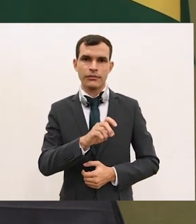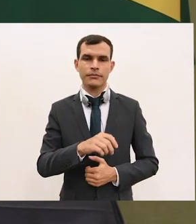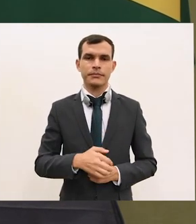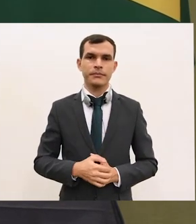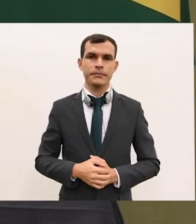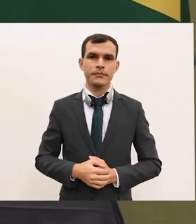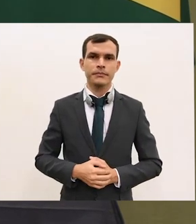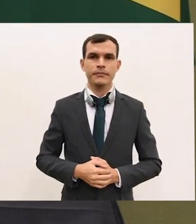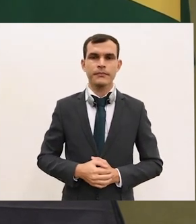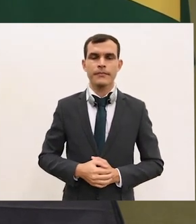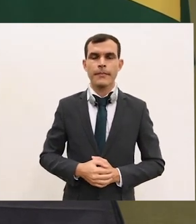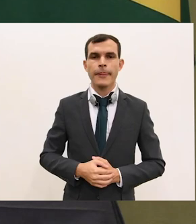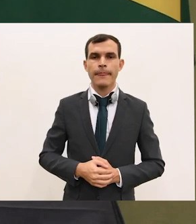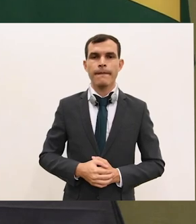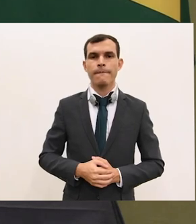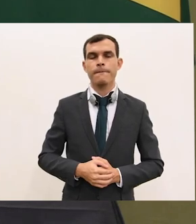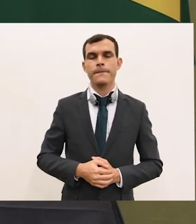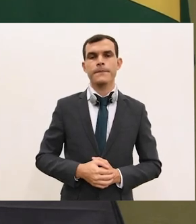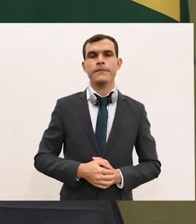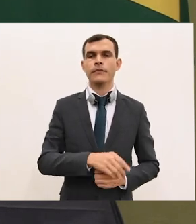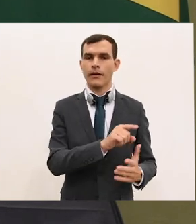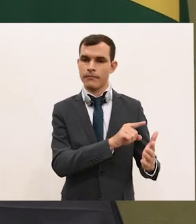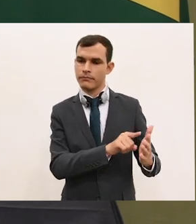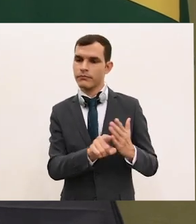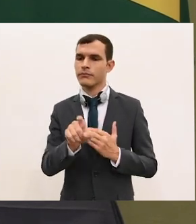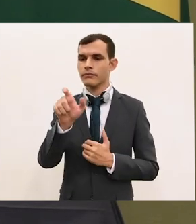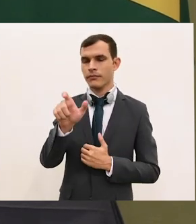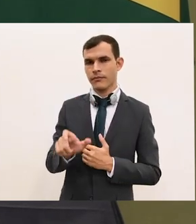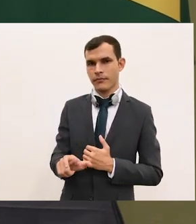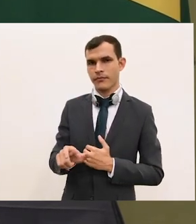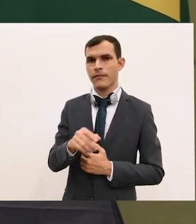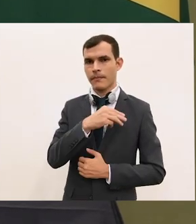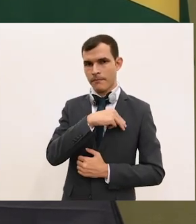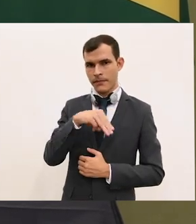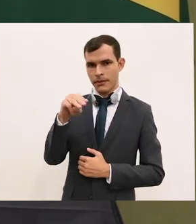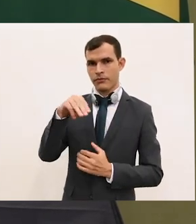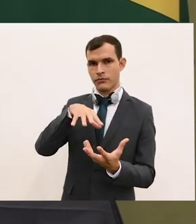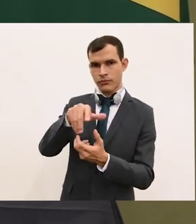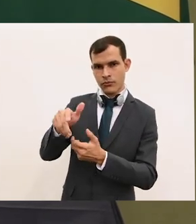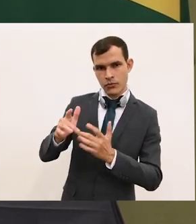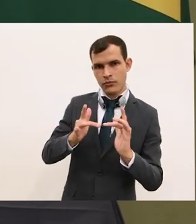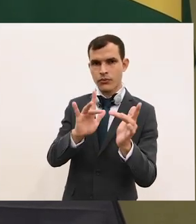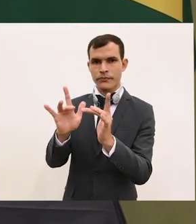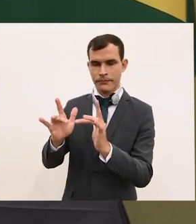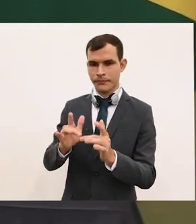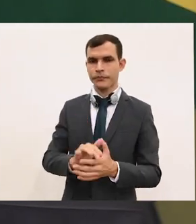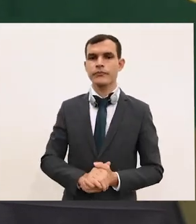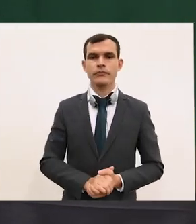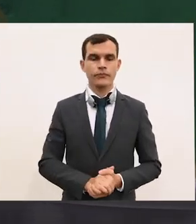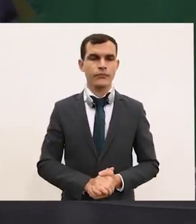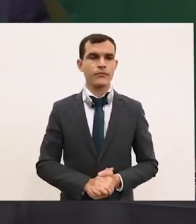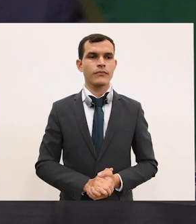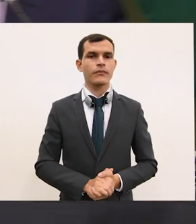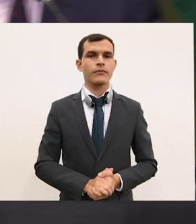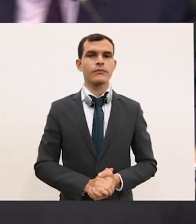Brasiliense dirigida ao ministro das Relações Exteriores. Por favor. Boa noite.